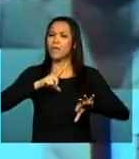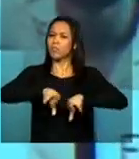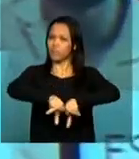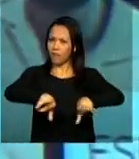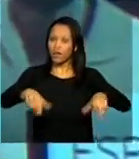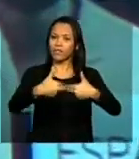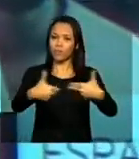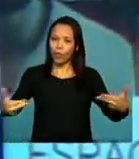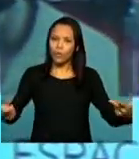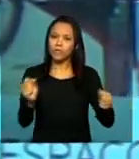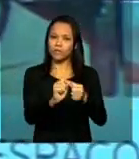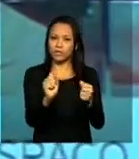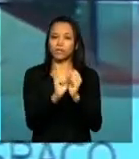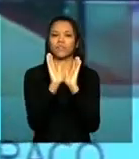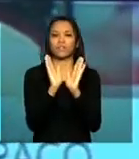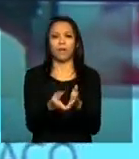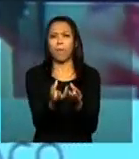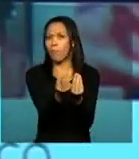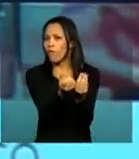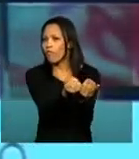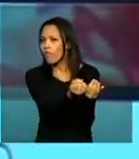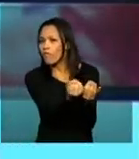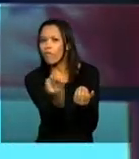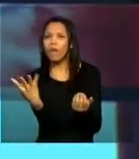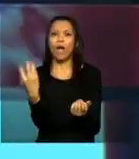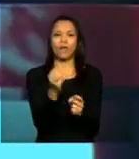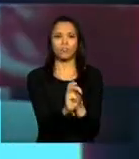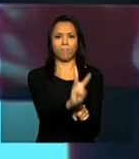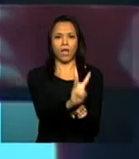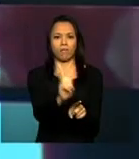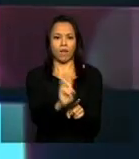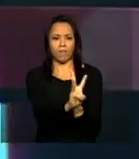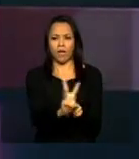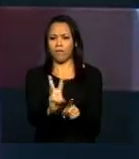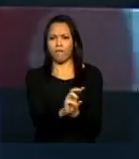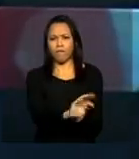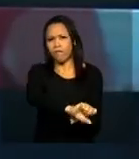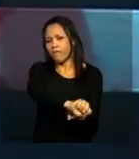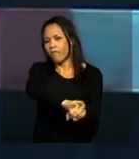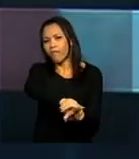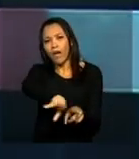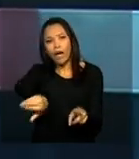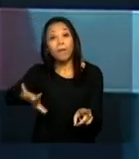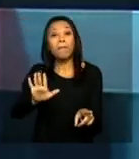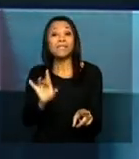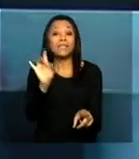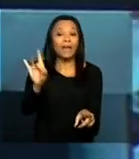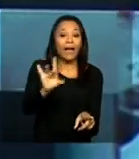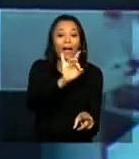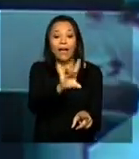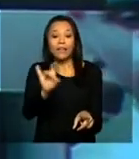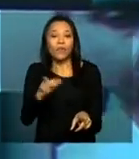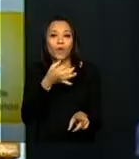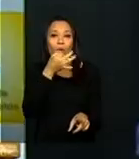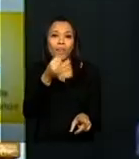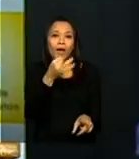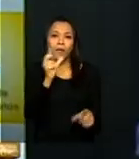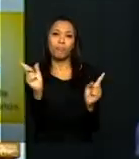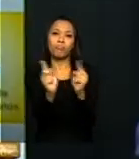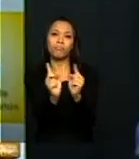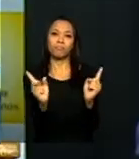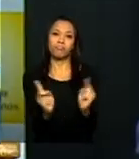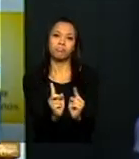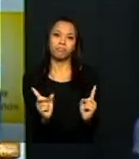produzidas, muitos sites, até na internet, mas cada um aborda um pedaço. O